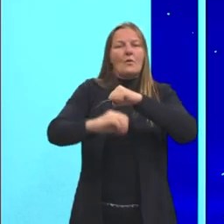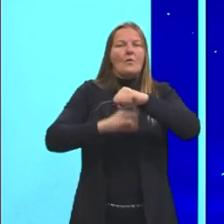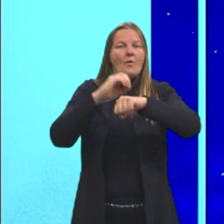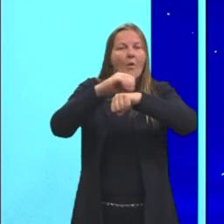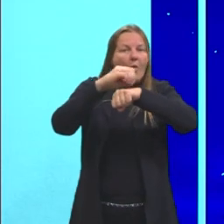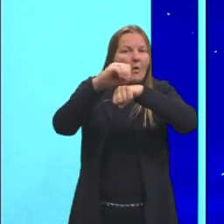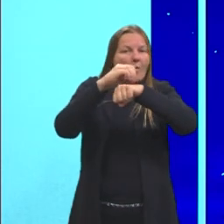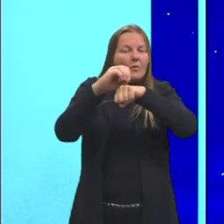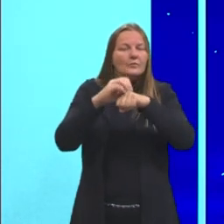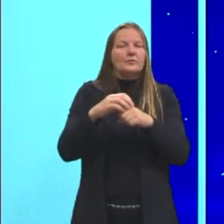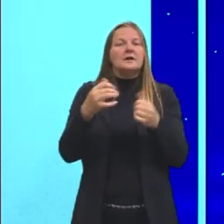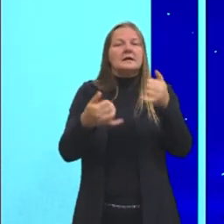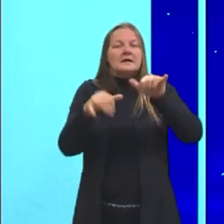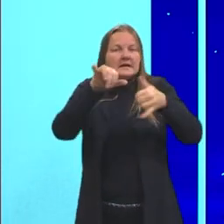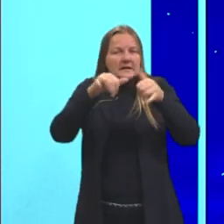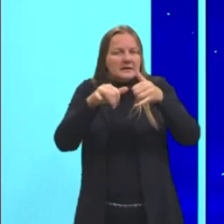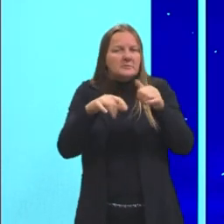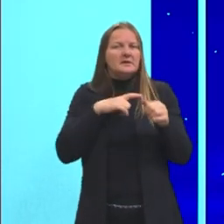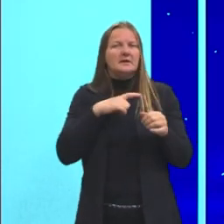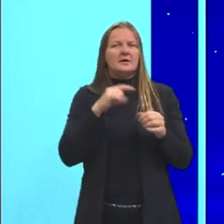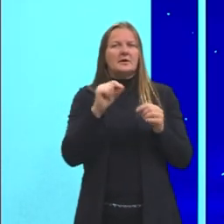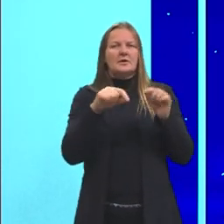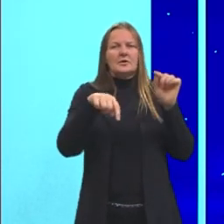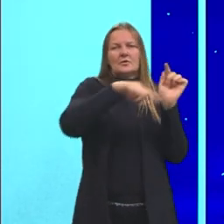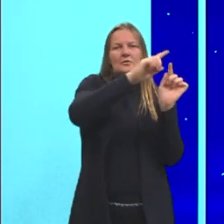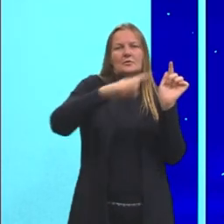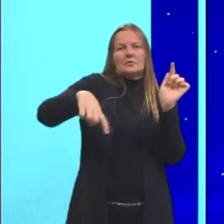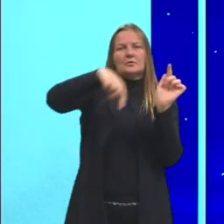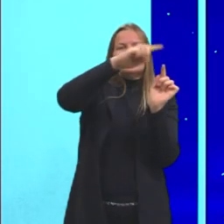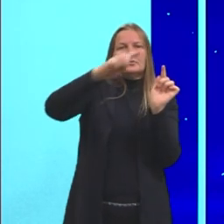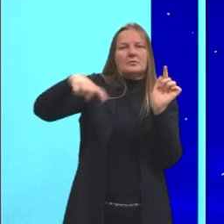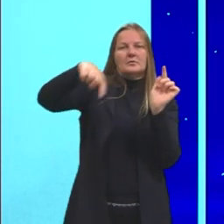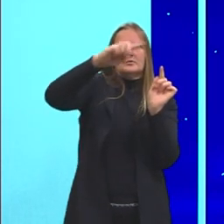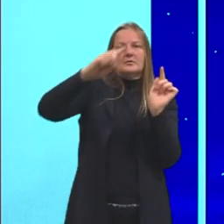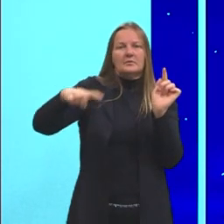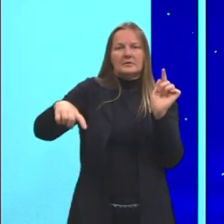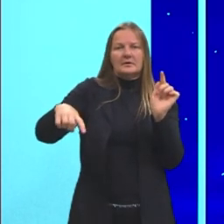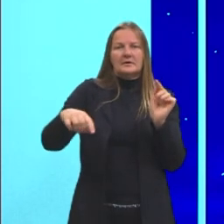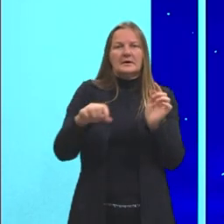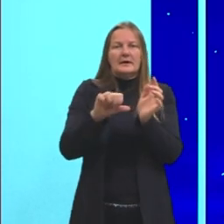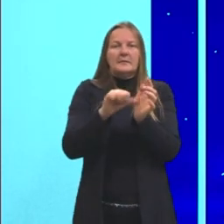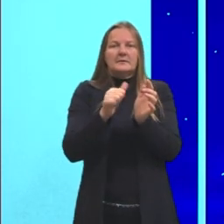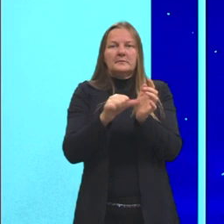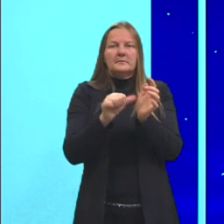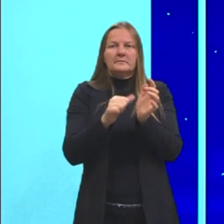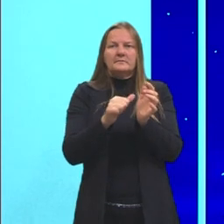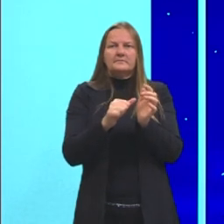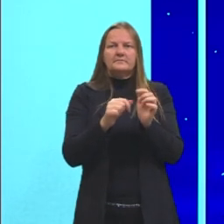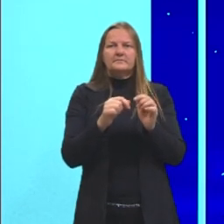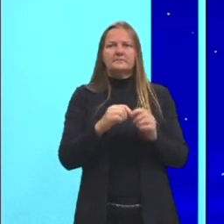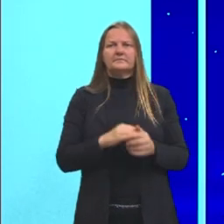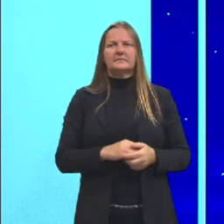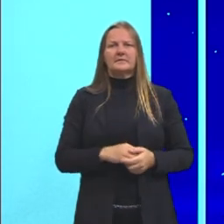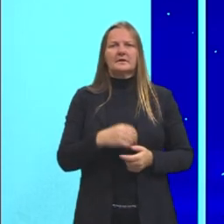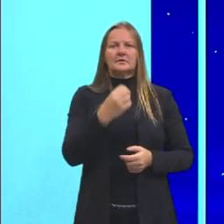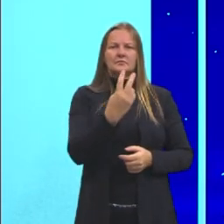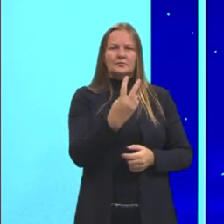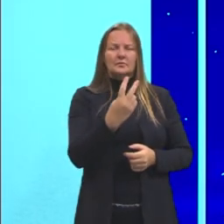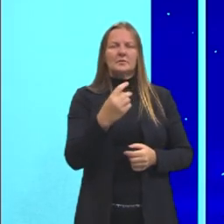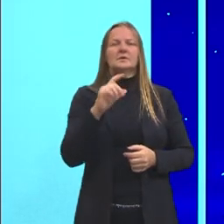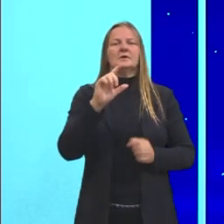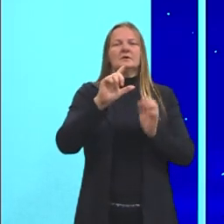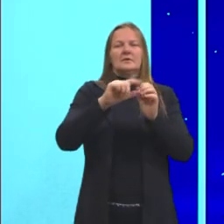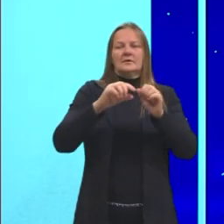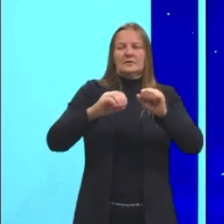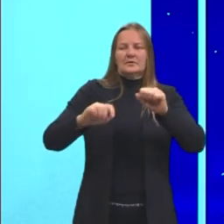química, vocês devem ter visto isso, a distribuição eletrônica. Então, na primeira camada, a gente tem dois elétrons, depois